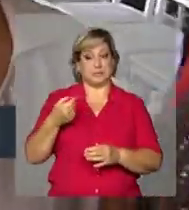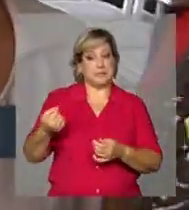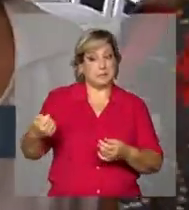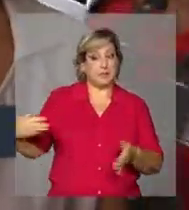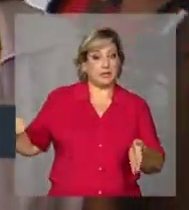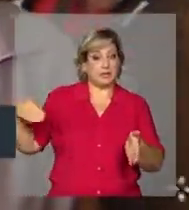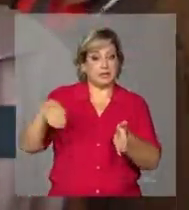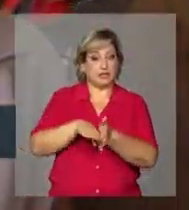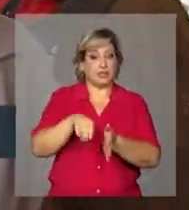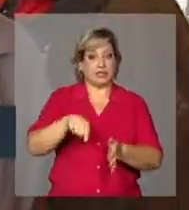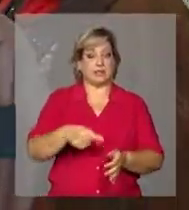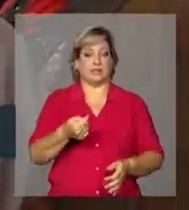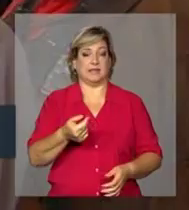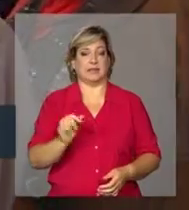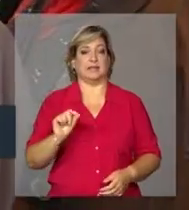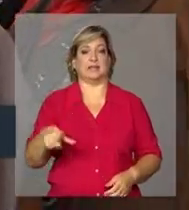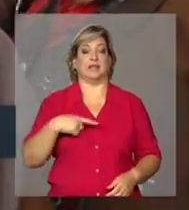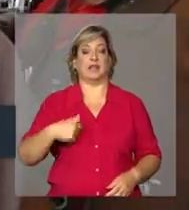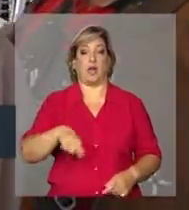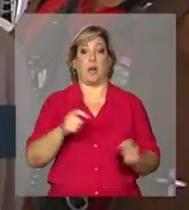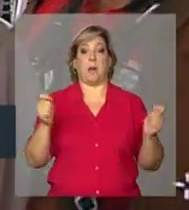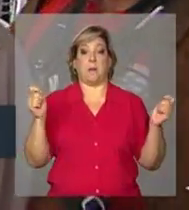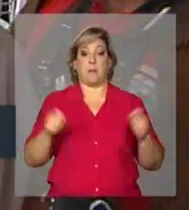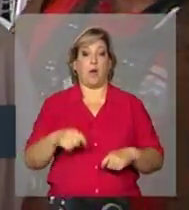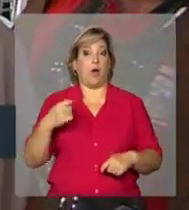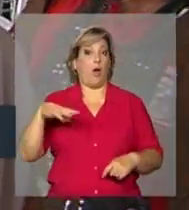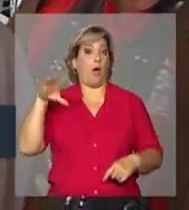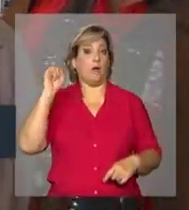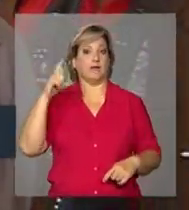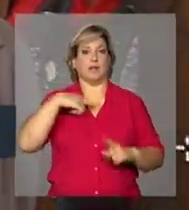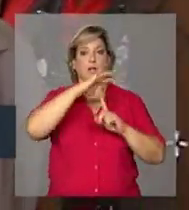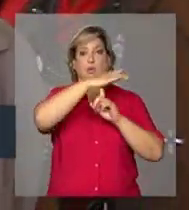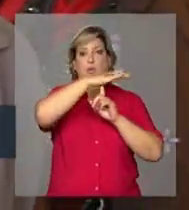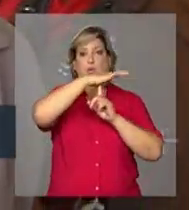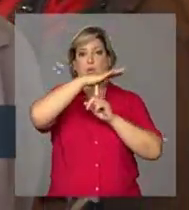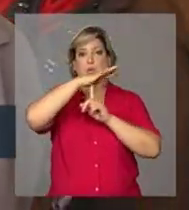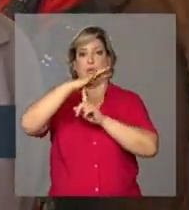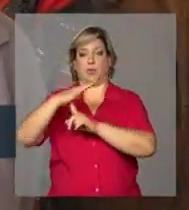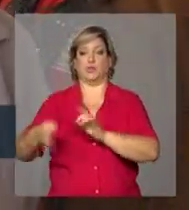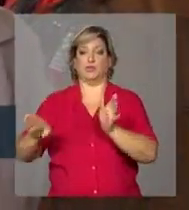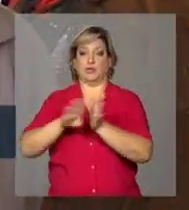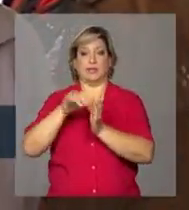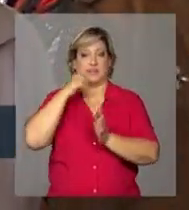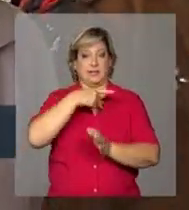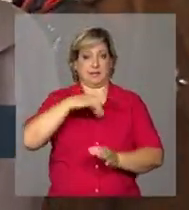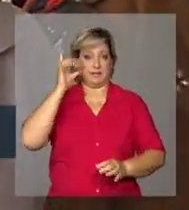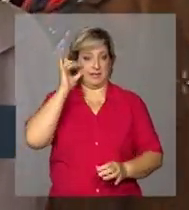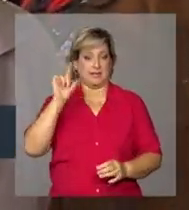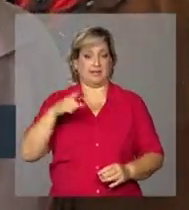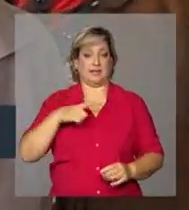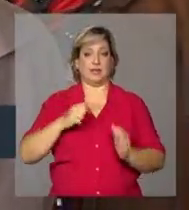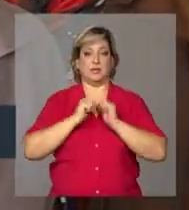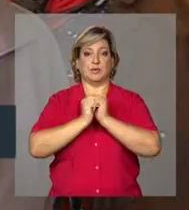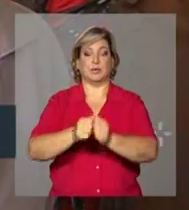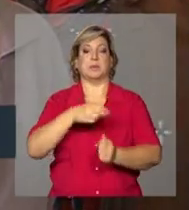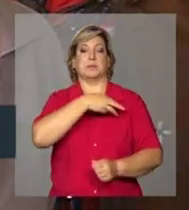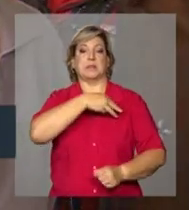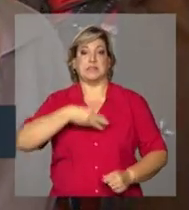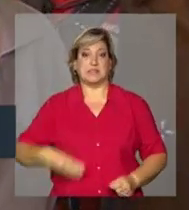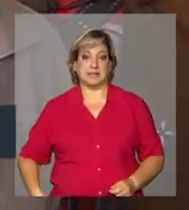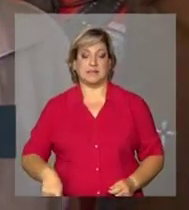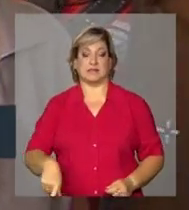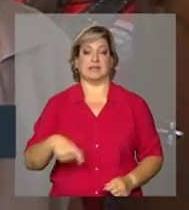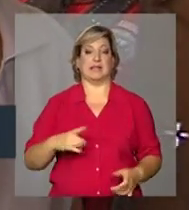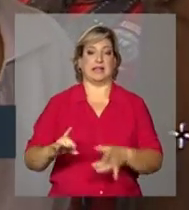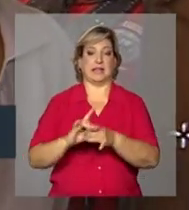aqui de água branca. Nós já podemos ouvir o barulho do helicóptero com a chegada da presidenta Dilma Rousseff, acompanhada do ministro da Integração